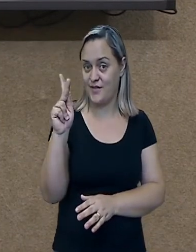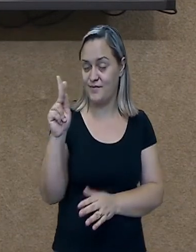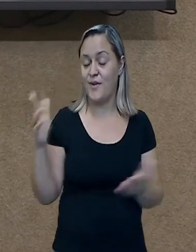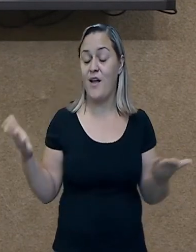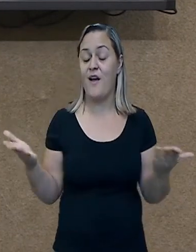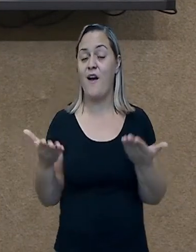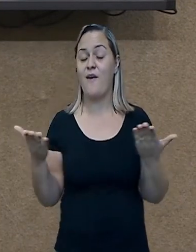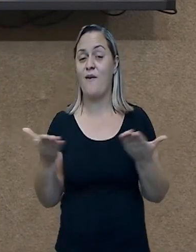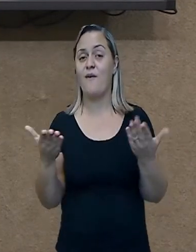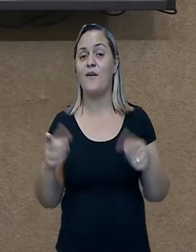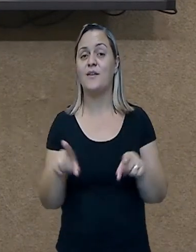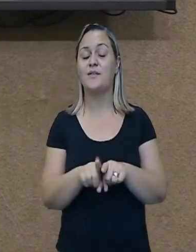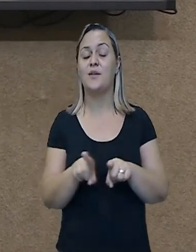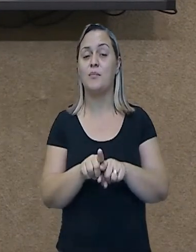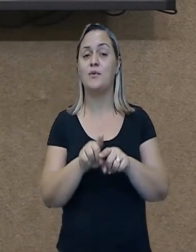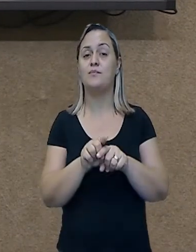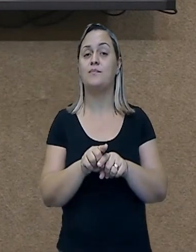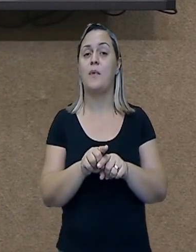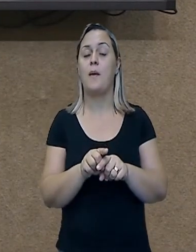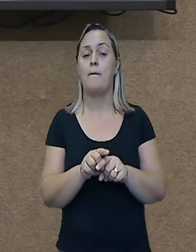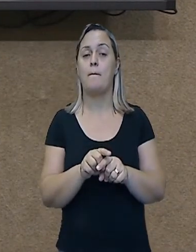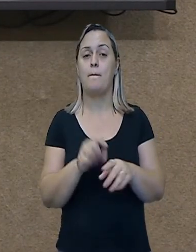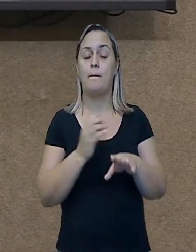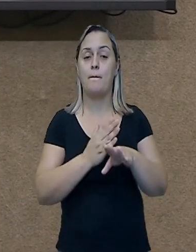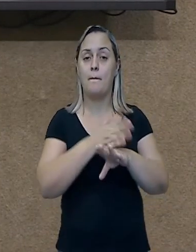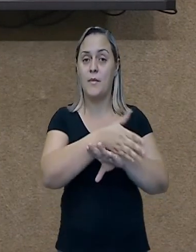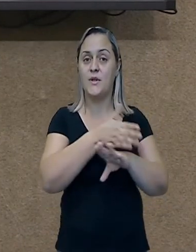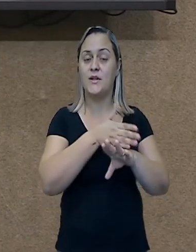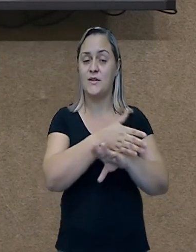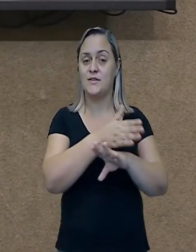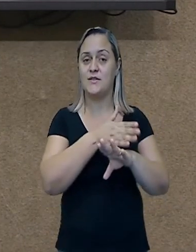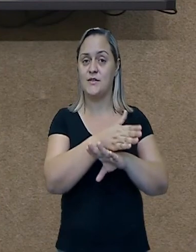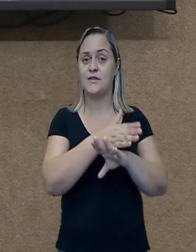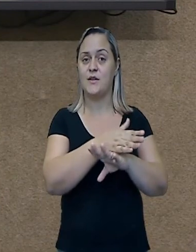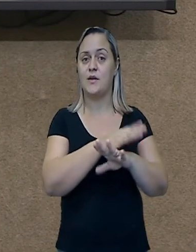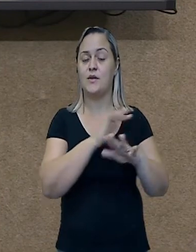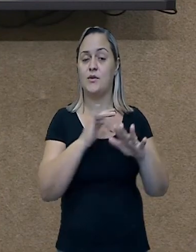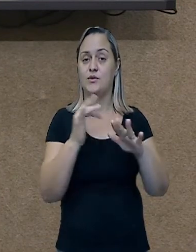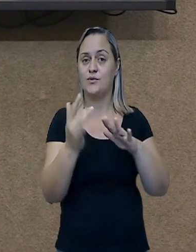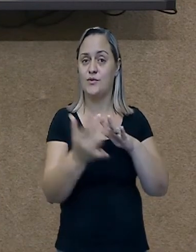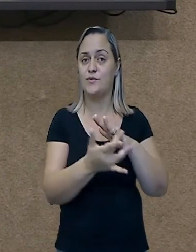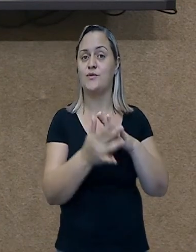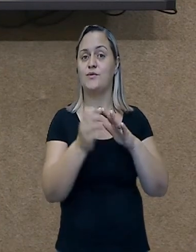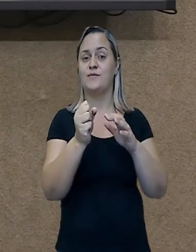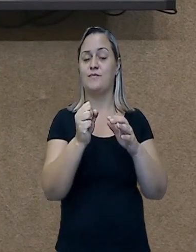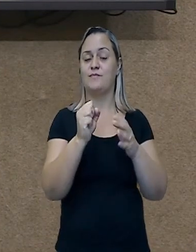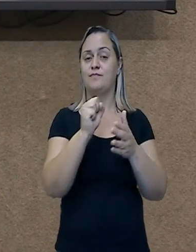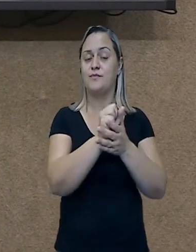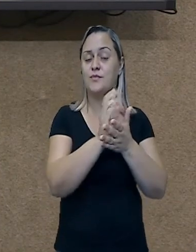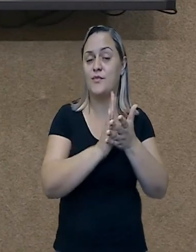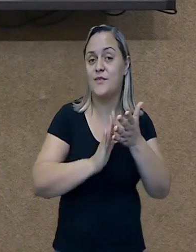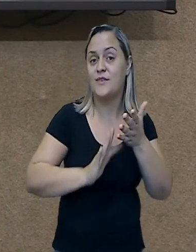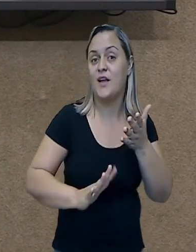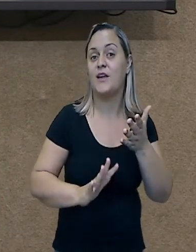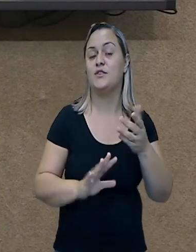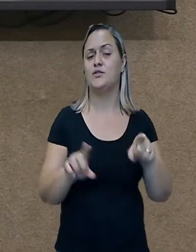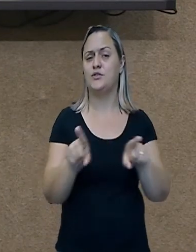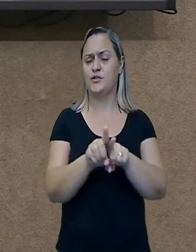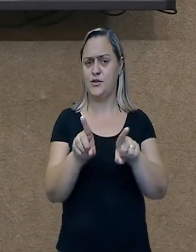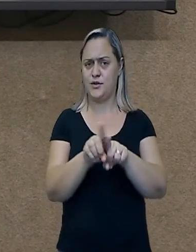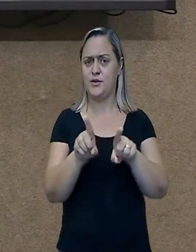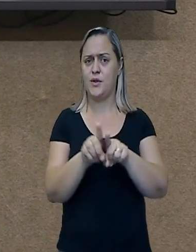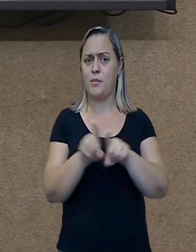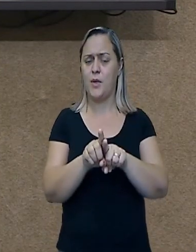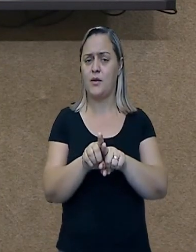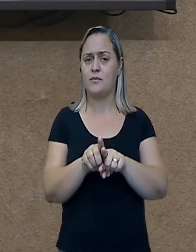acessar as nossas atividades na plataforma SmetGV, aponte a câmera do seu celular na imagem que